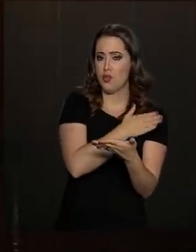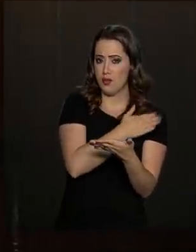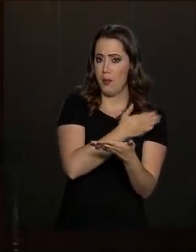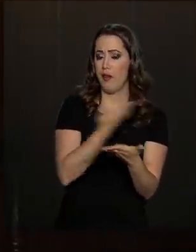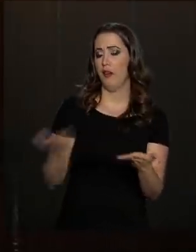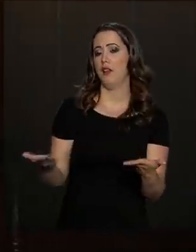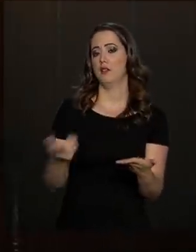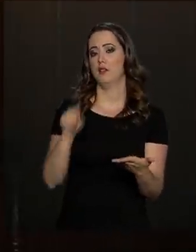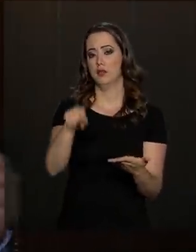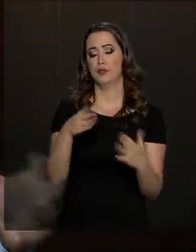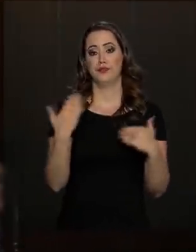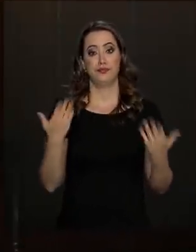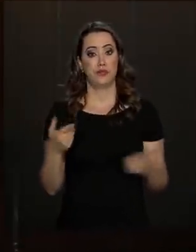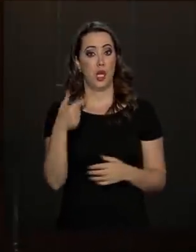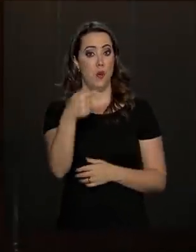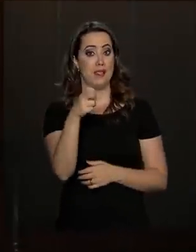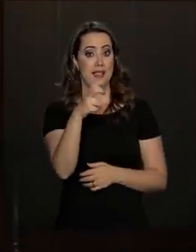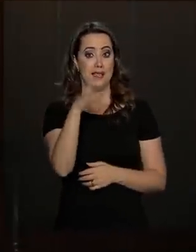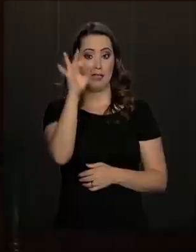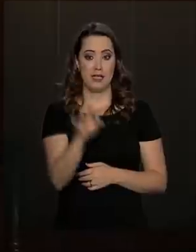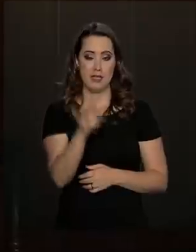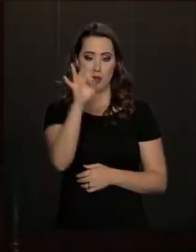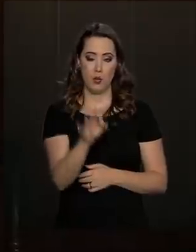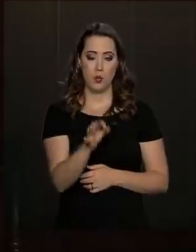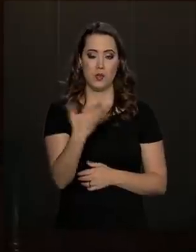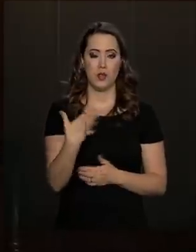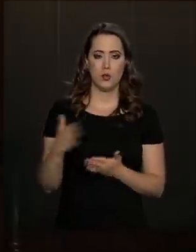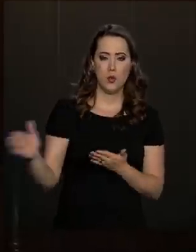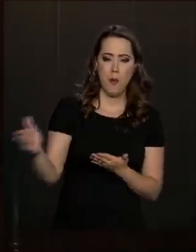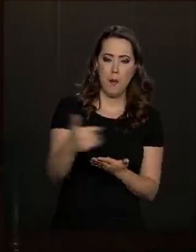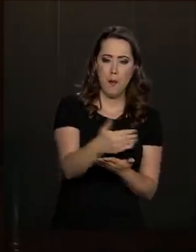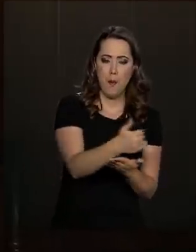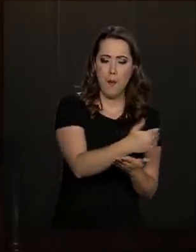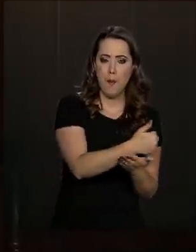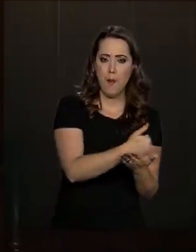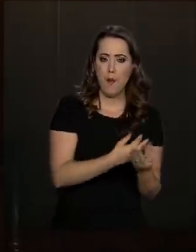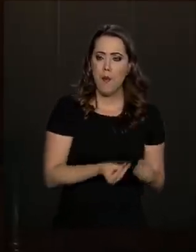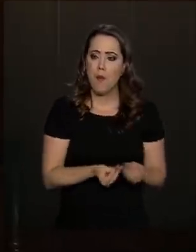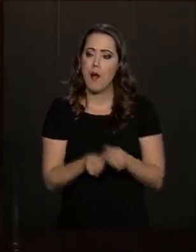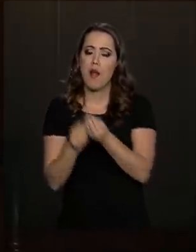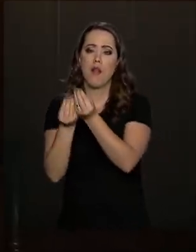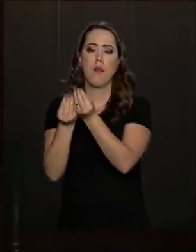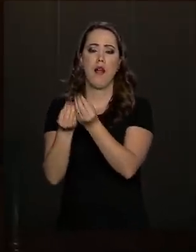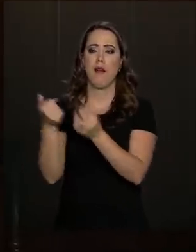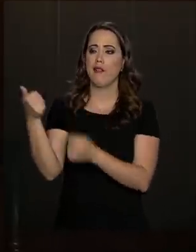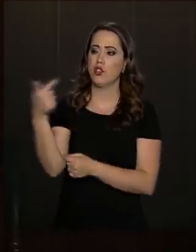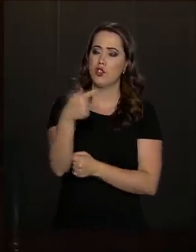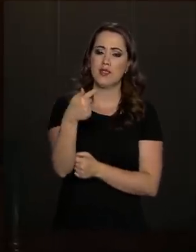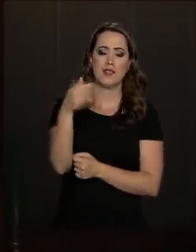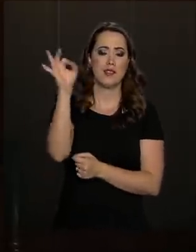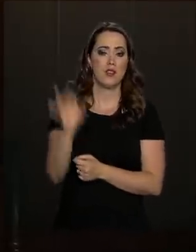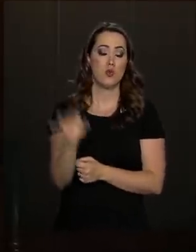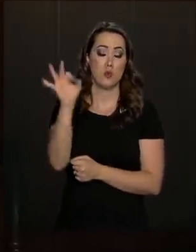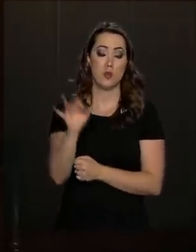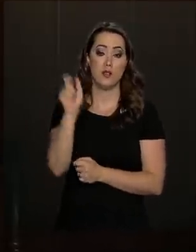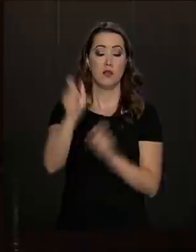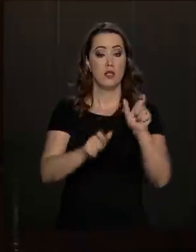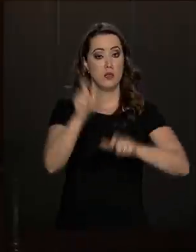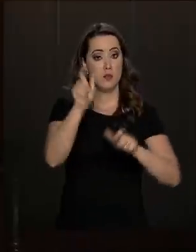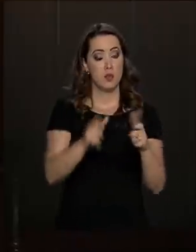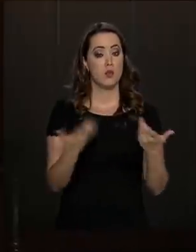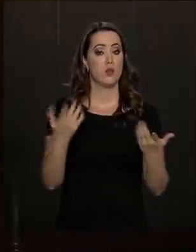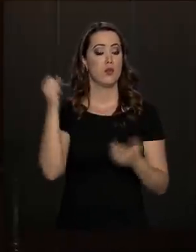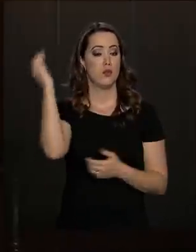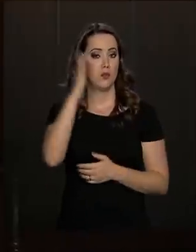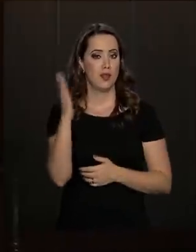você capta mais e transfere para 17%. 17% dos brasileiros, justamente os que estão